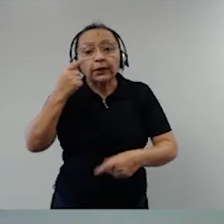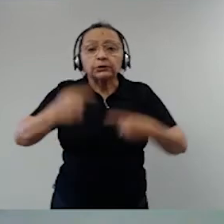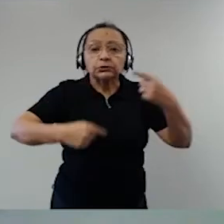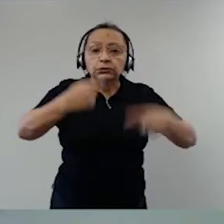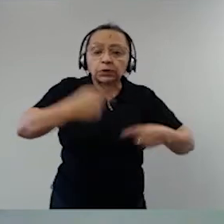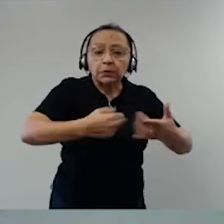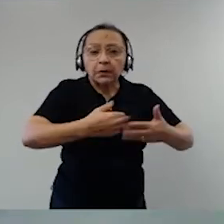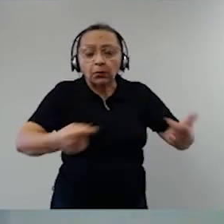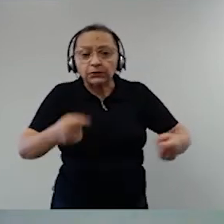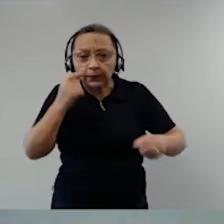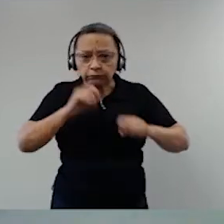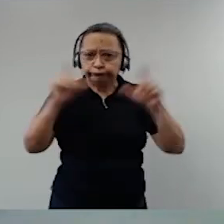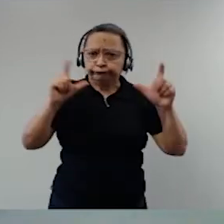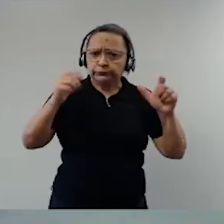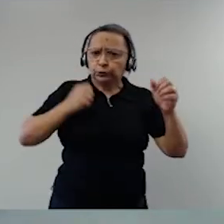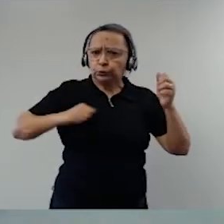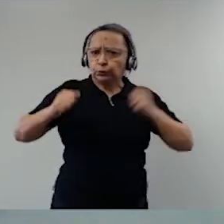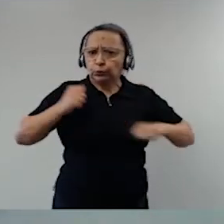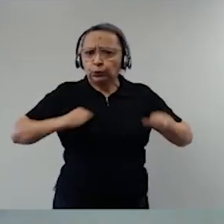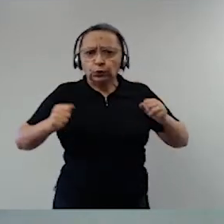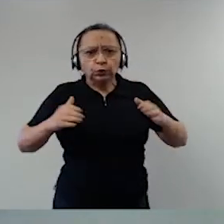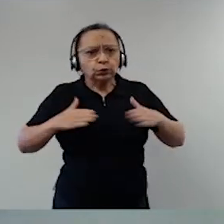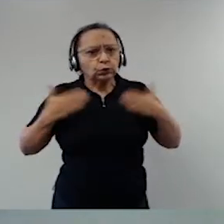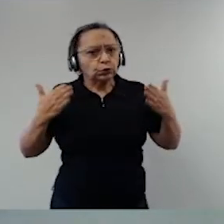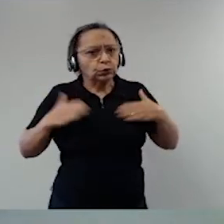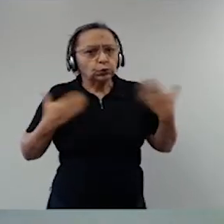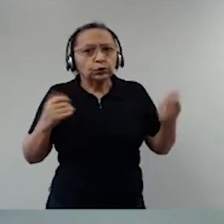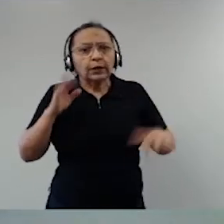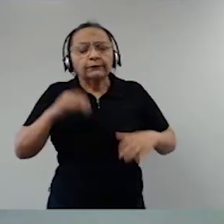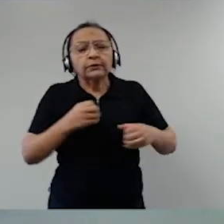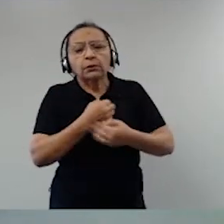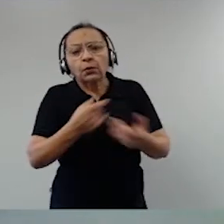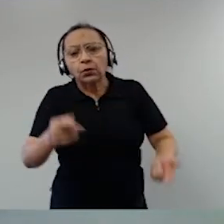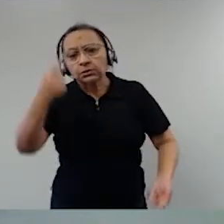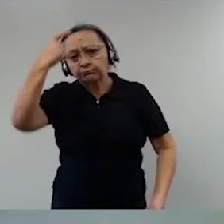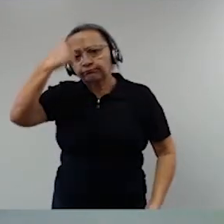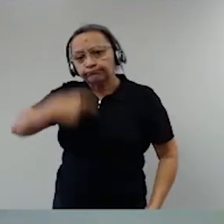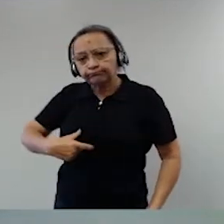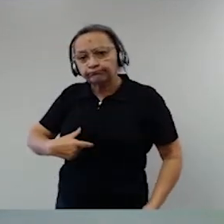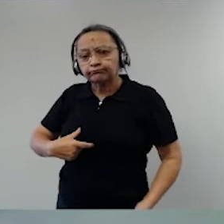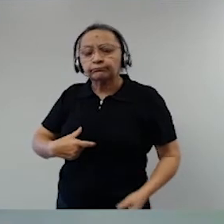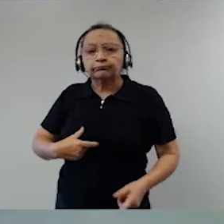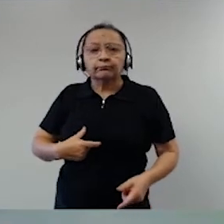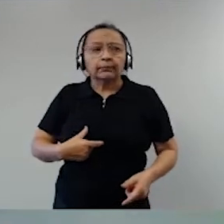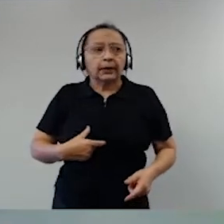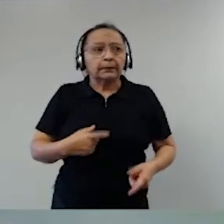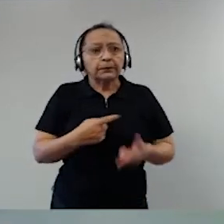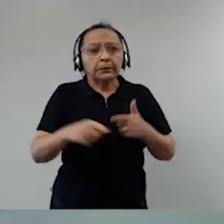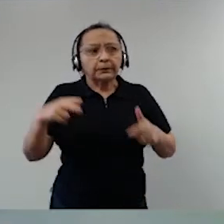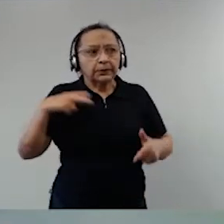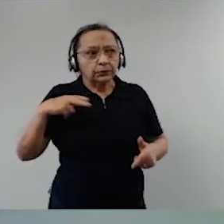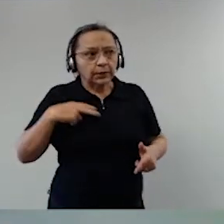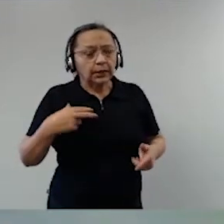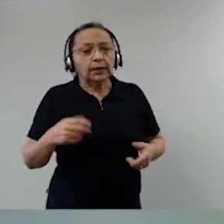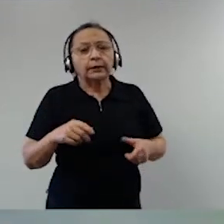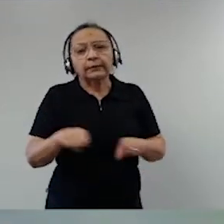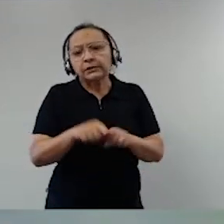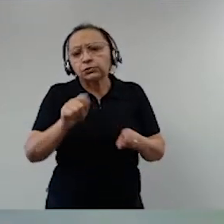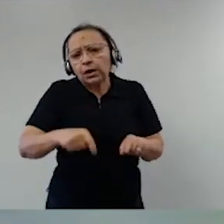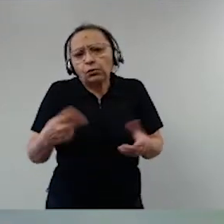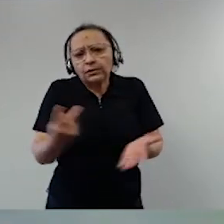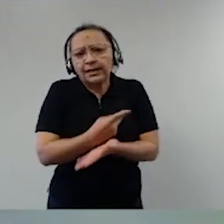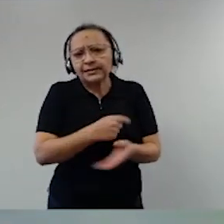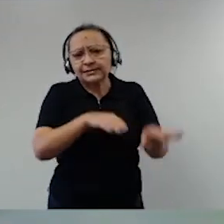poderes, às vezes entre autoridades, às vezes coisas de personalidade. E quando... Isso aí é normal da democracia.